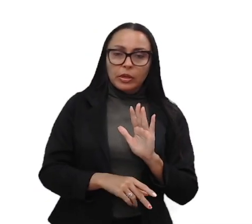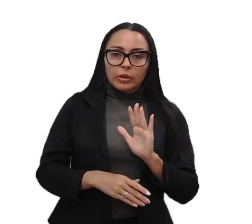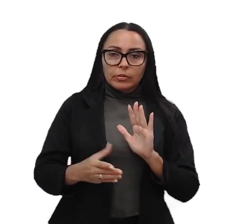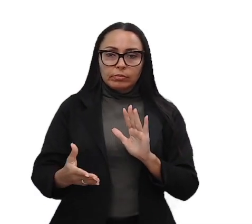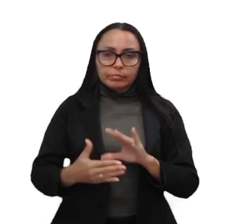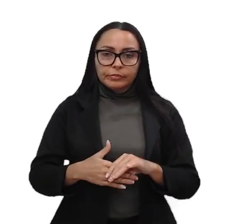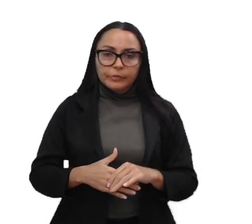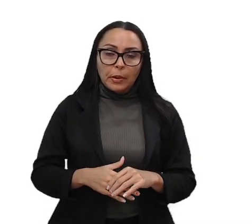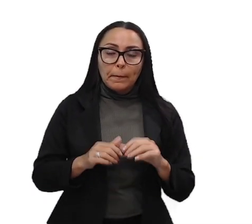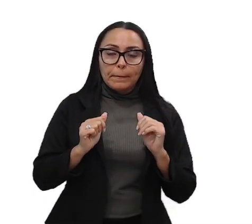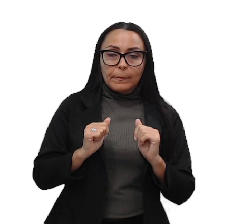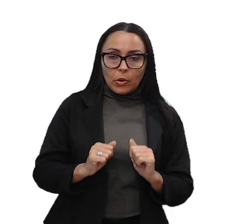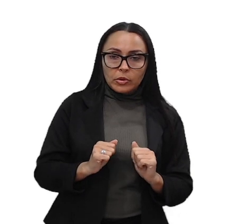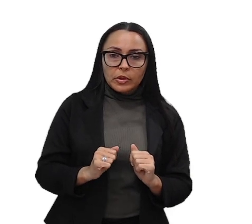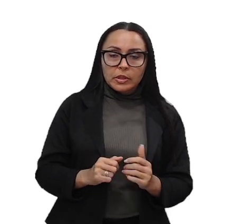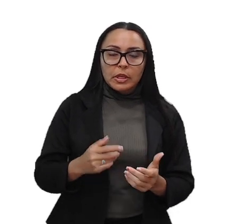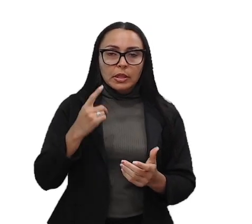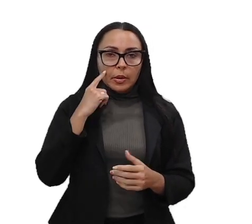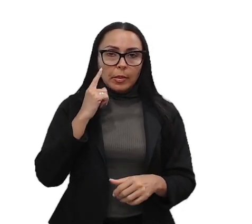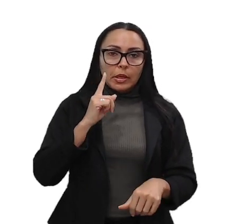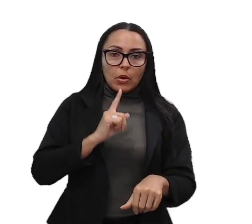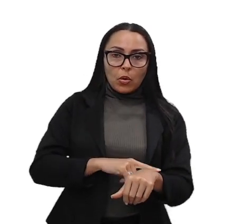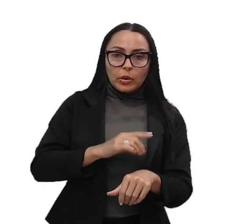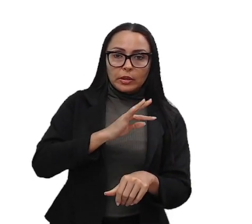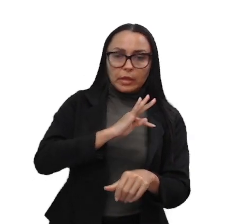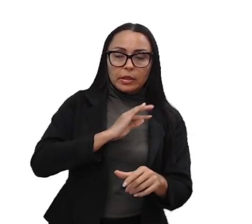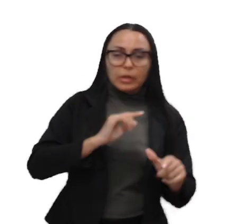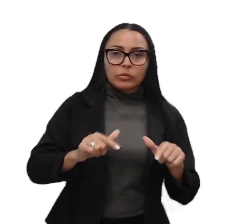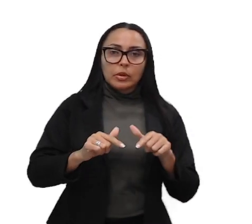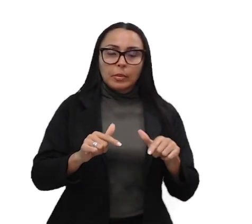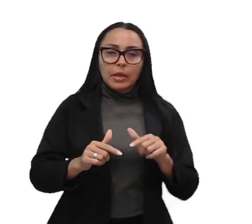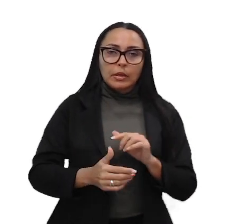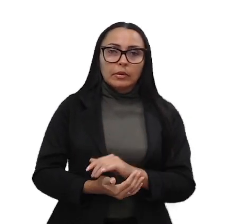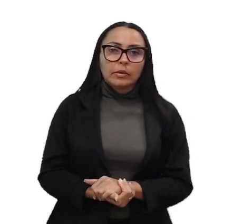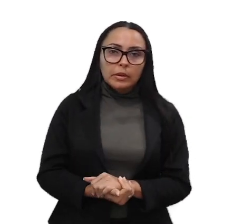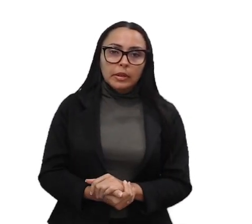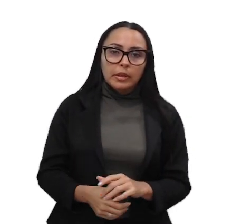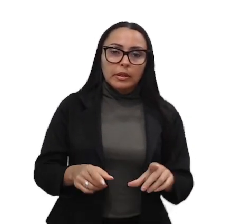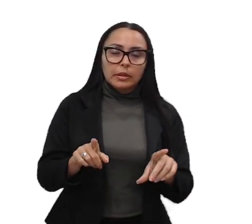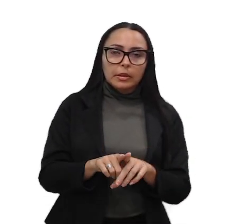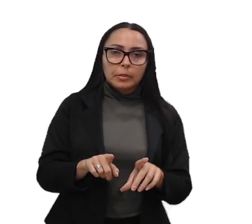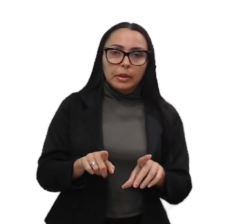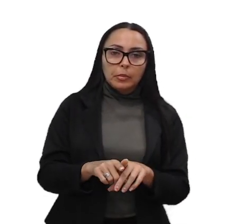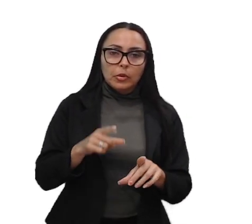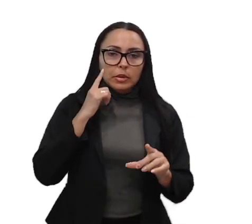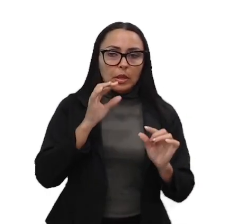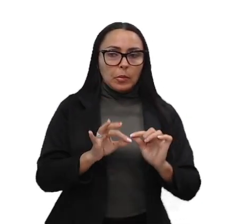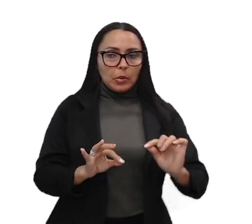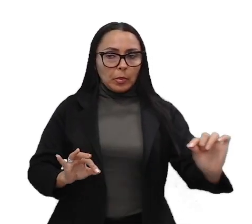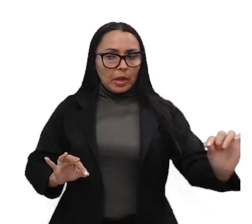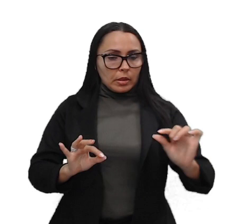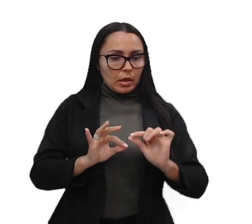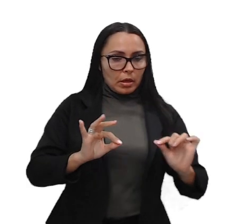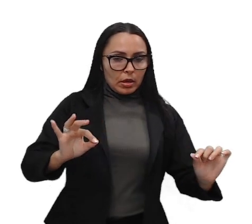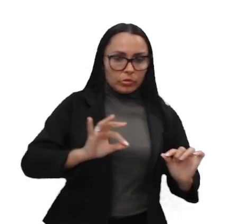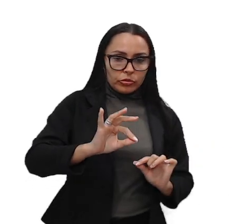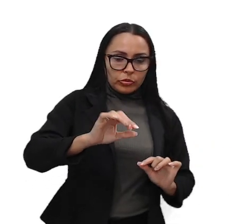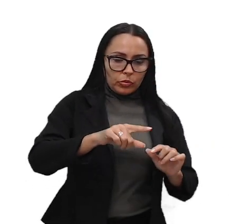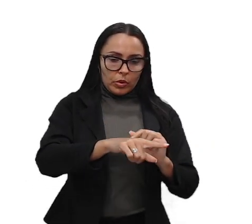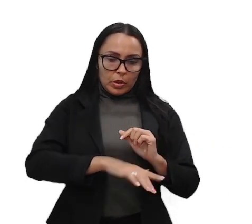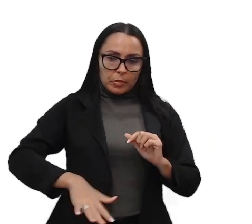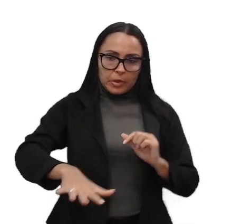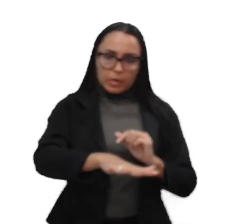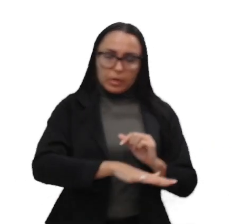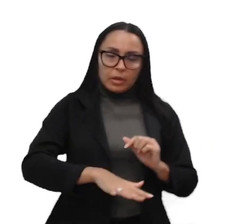também pode ser pela hora técnica do trabalho, mas também pode ser por metragem do ambiente. Uma coisa muito